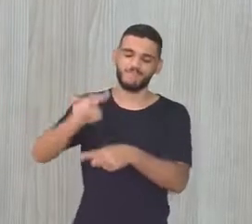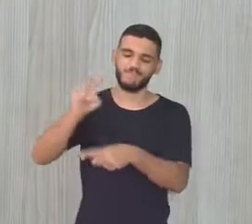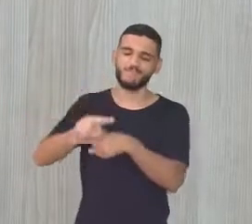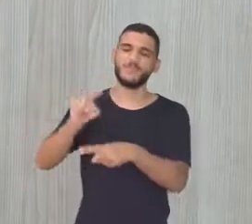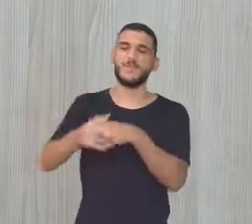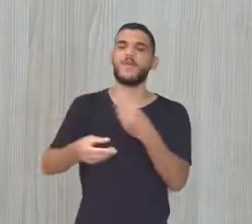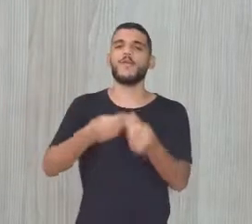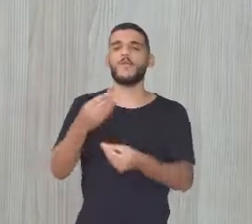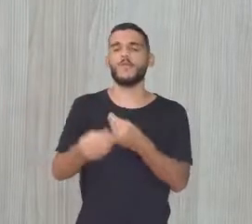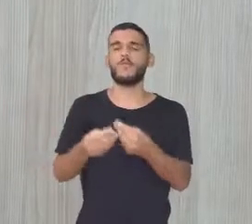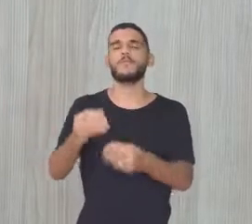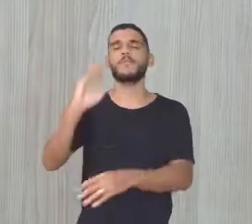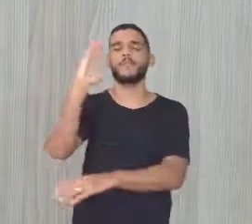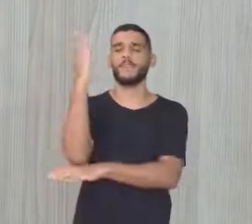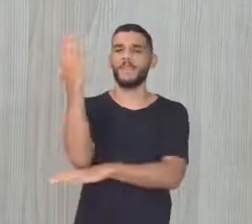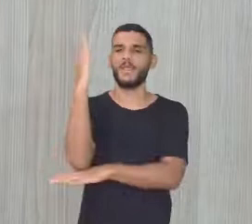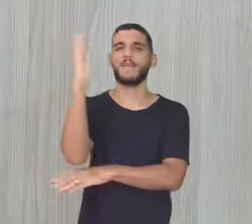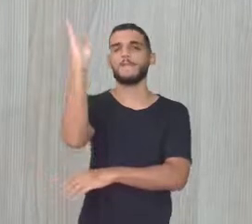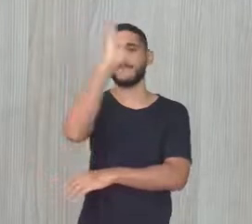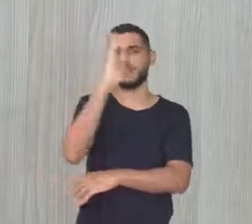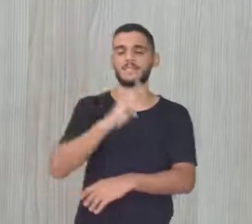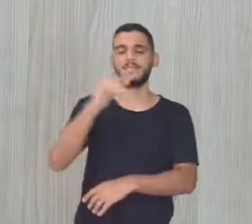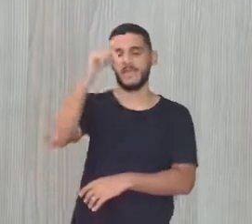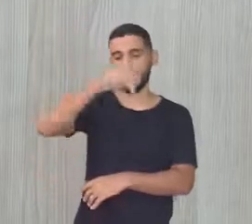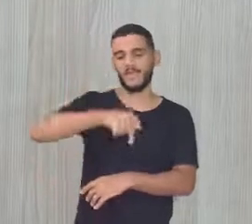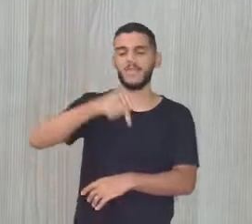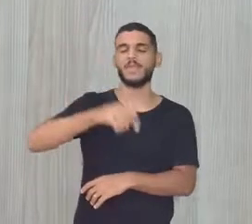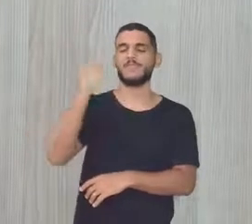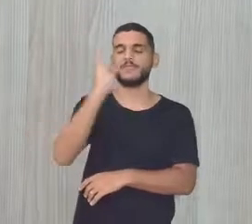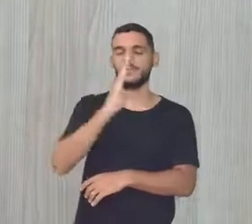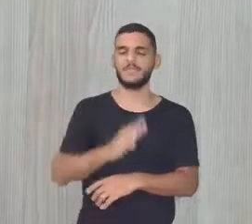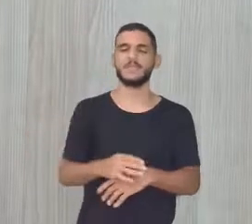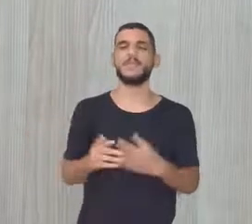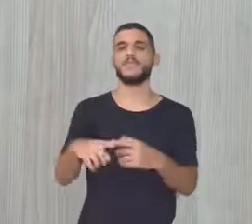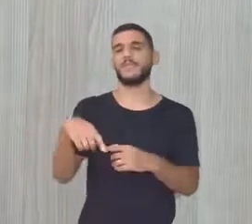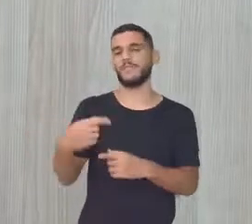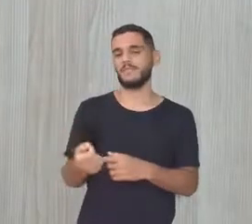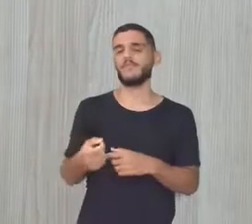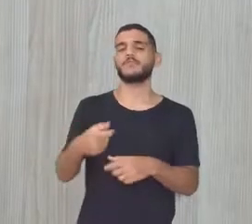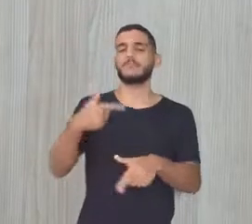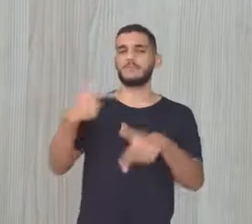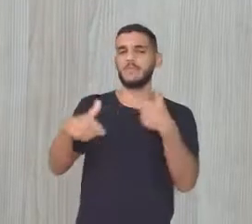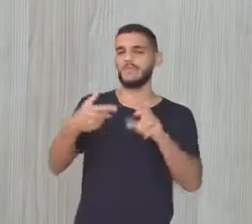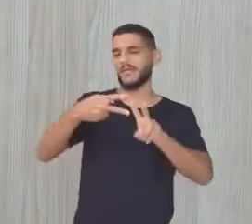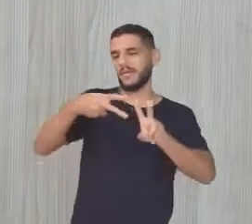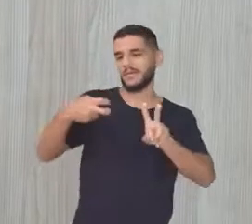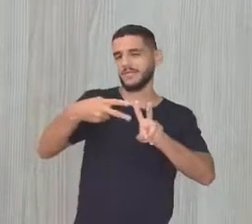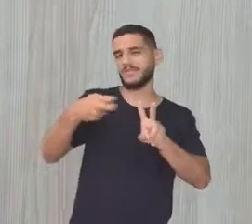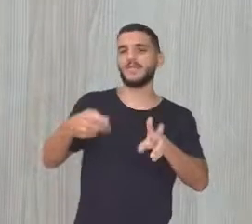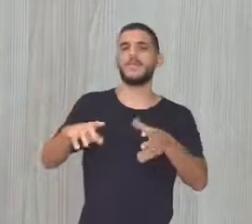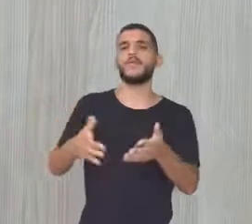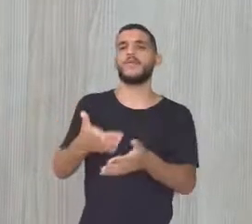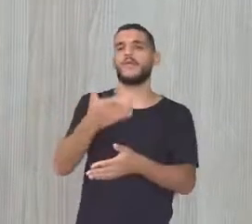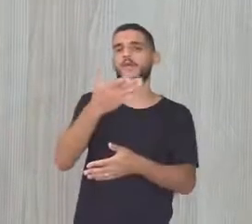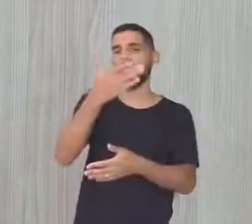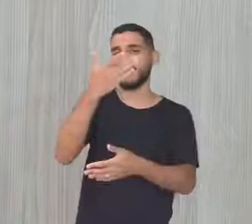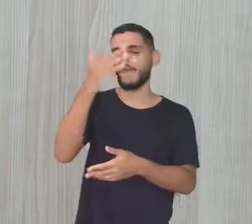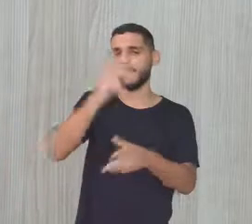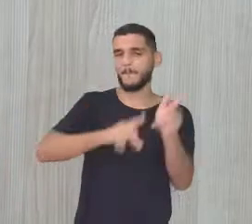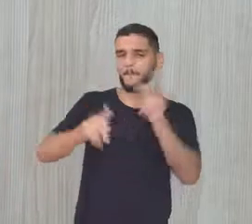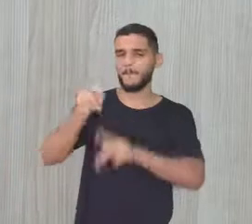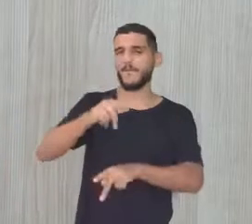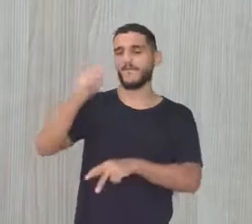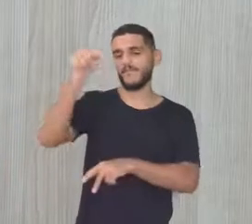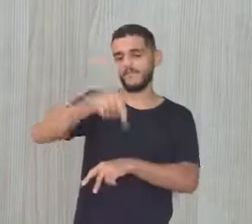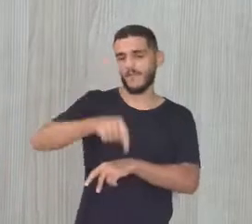exploração ali Do pau-Brasil No território aqui Brasileiro E com a mão de obra Dos indígenas Dos povos originários Melhor dizendo